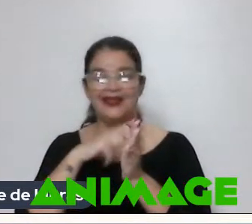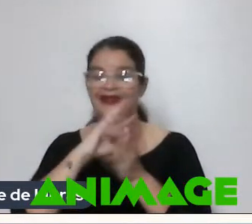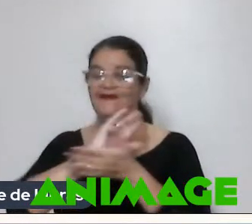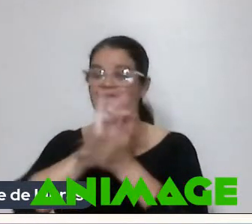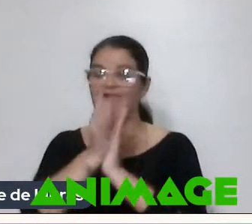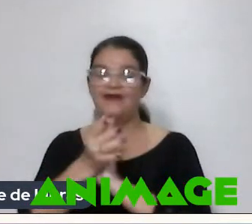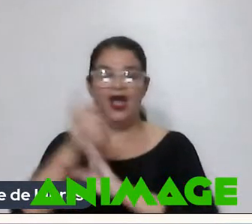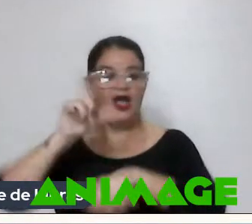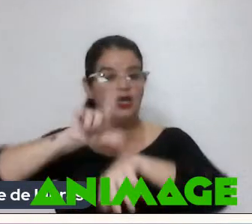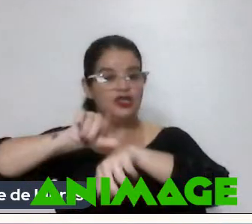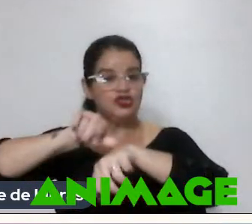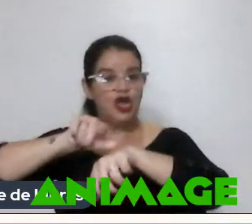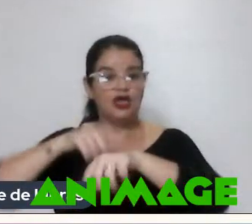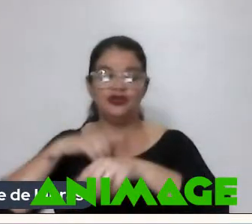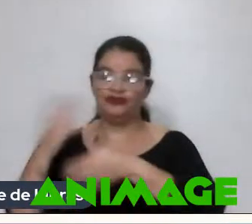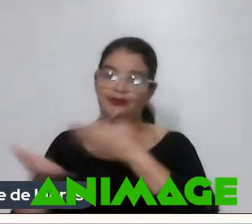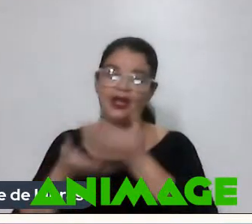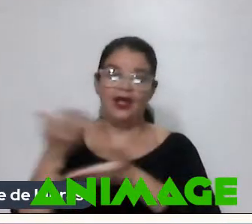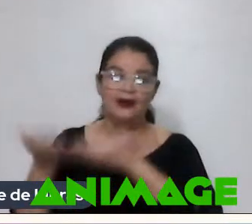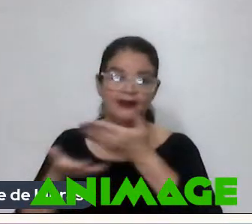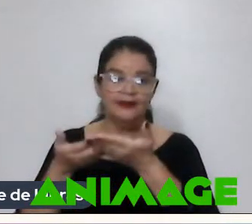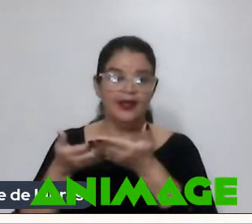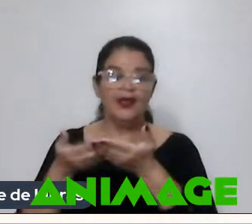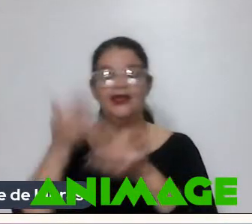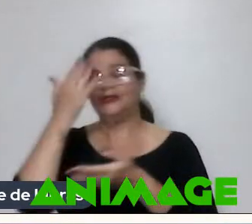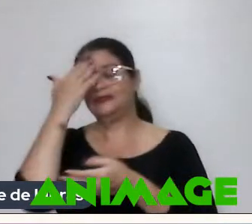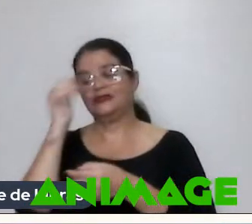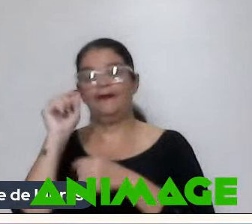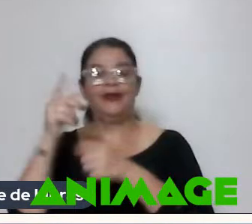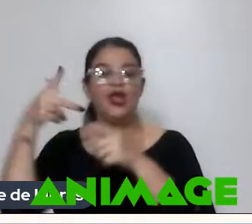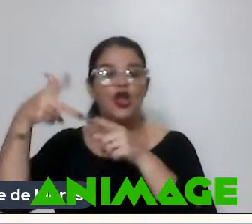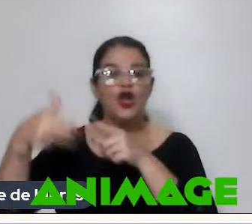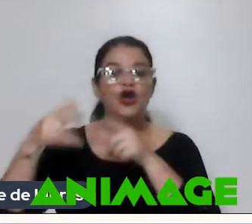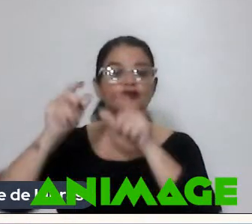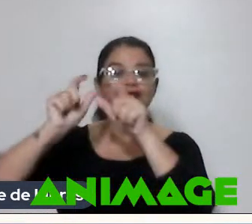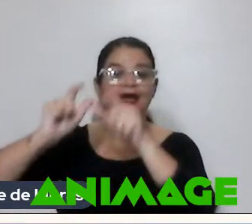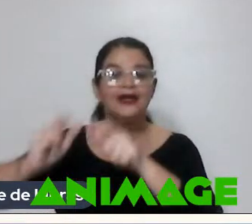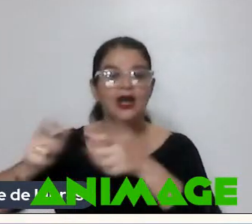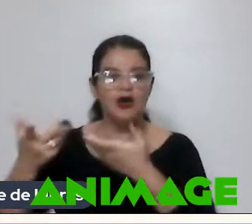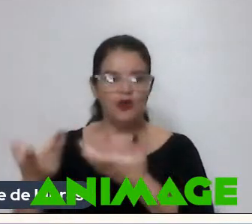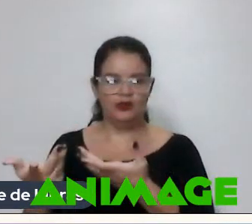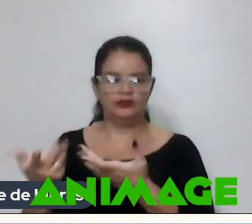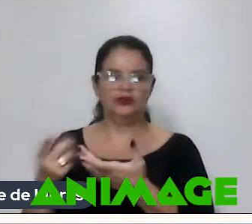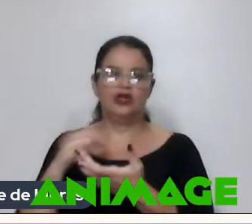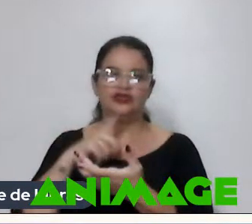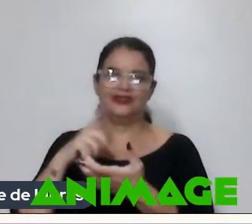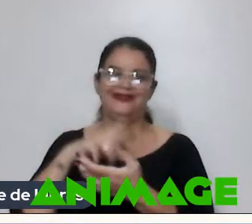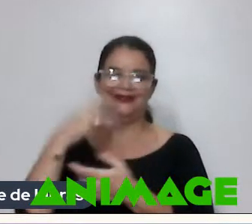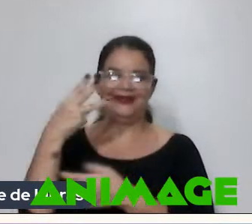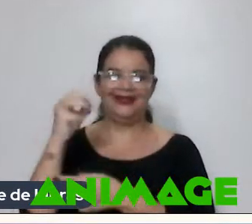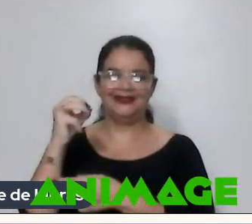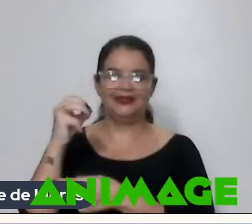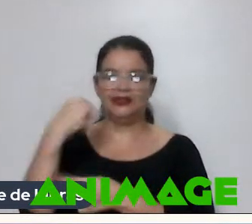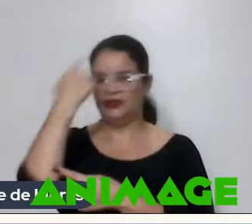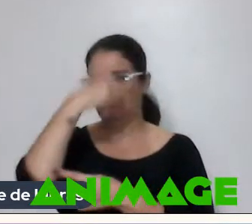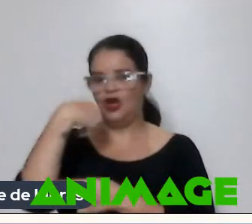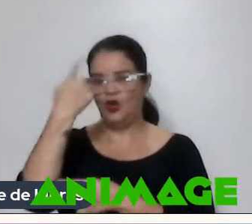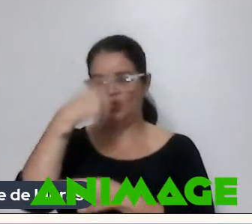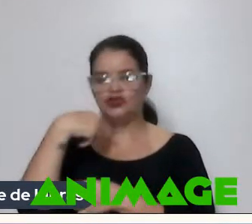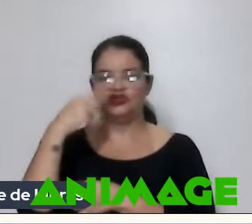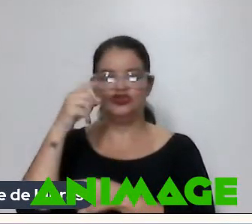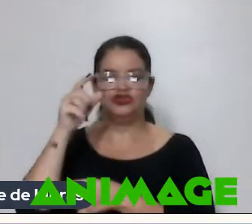Para lidar com isso E saber Onde cortar Porque a gente Tinha, sei lá 30 horas De material Congelir